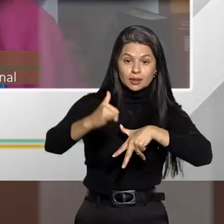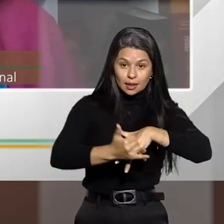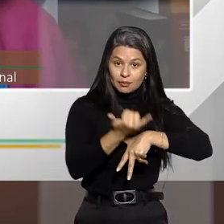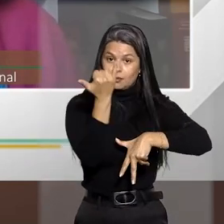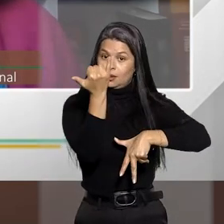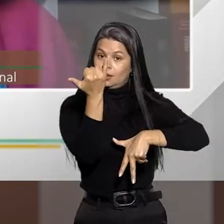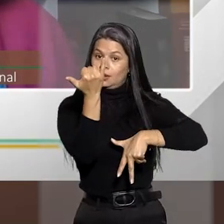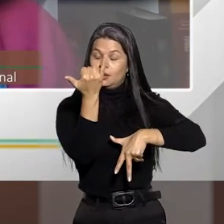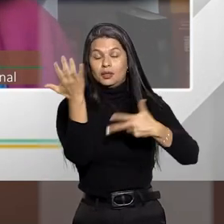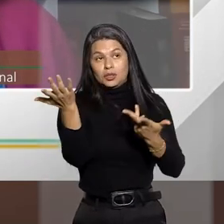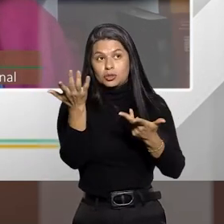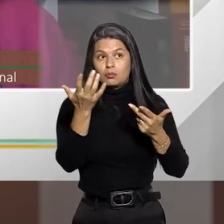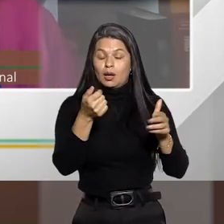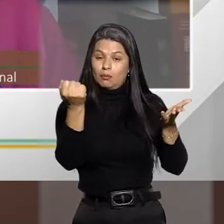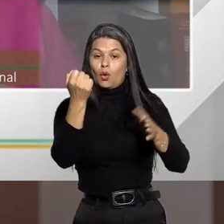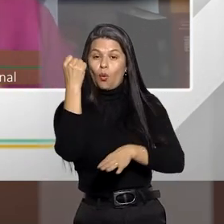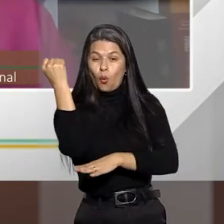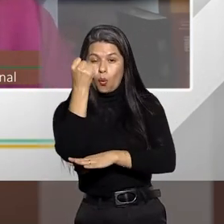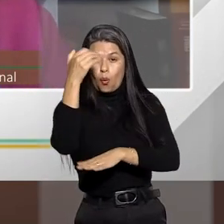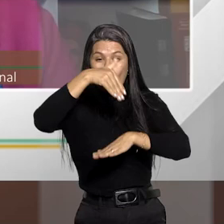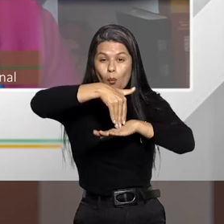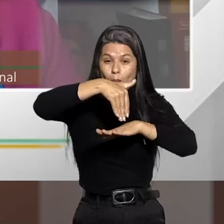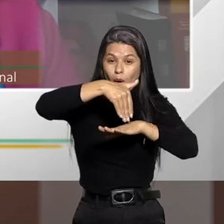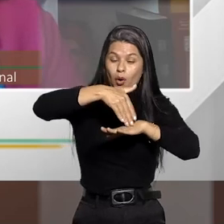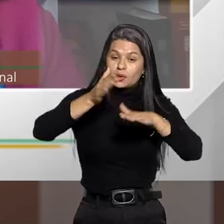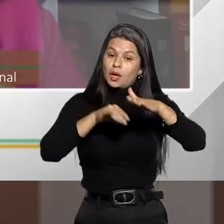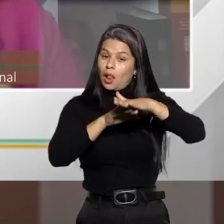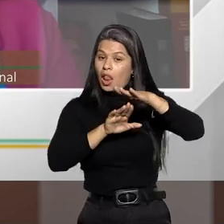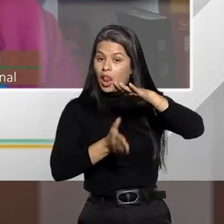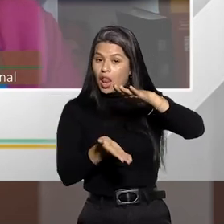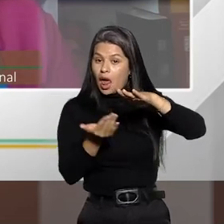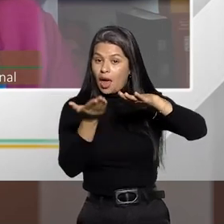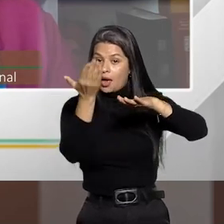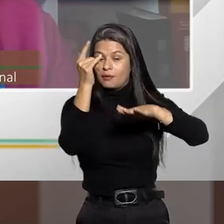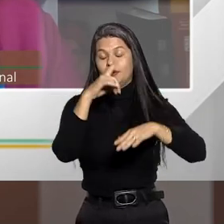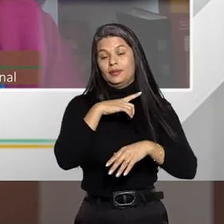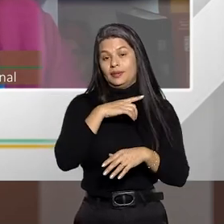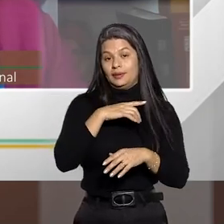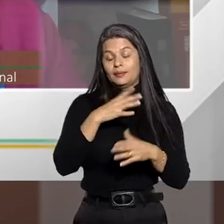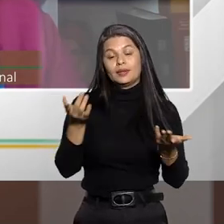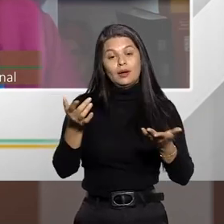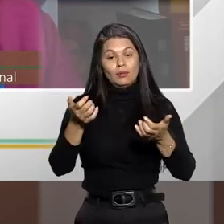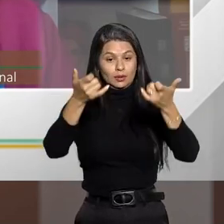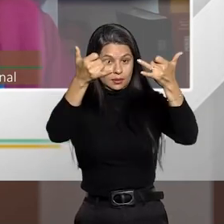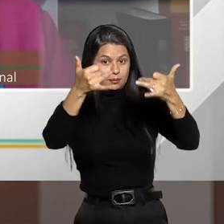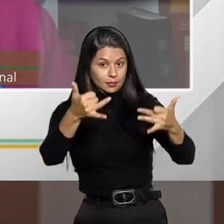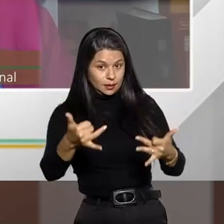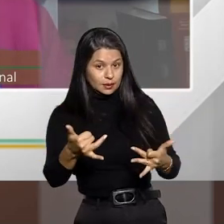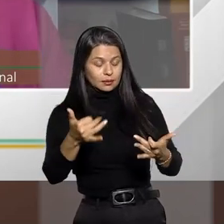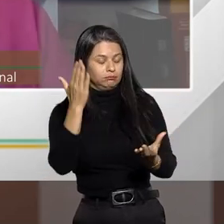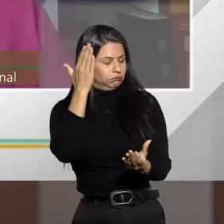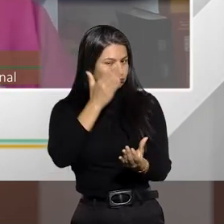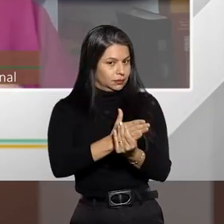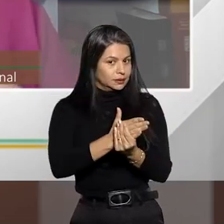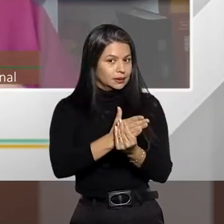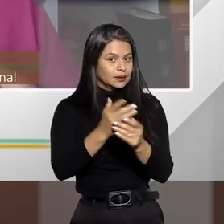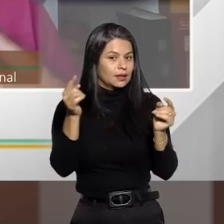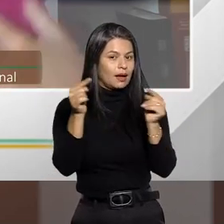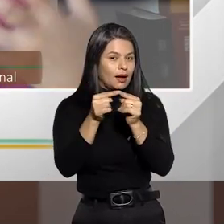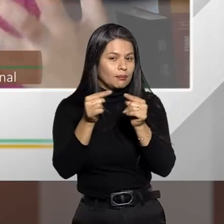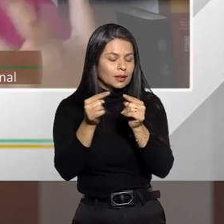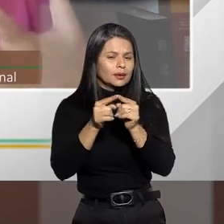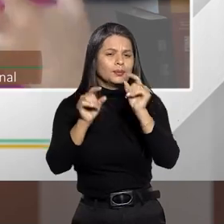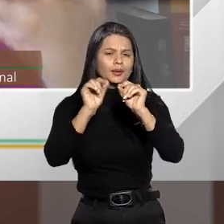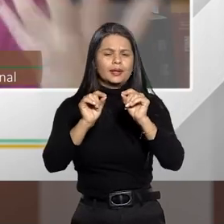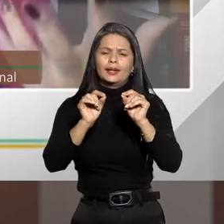corporal leve, na lesão corporal culposa. E quando surge essa figura da suspensão condicional do processo, ela um pouco